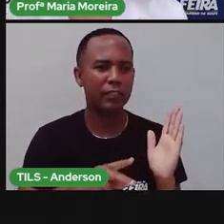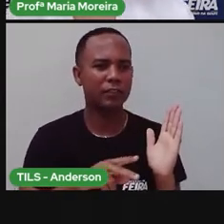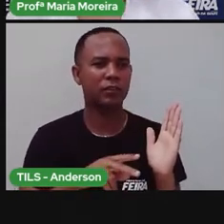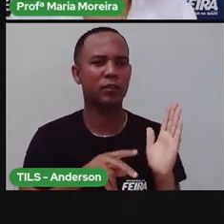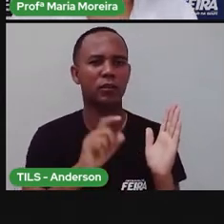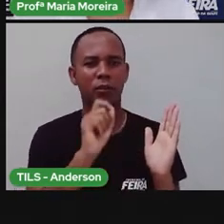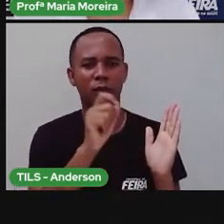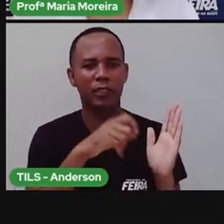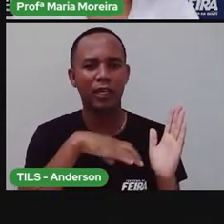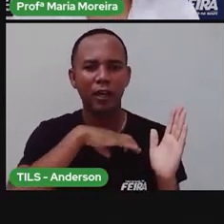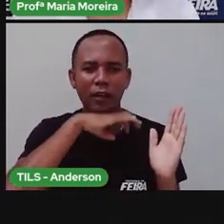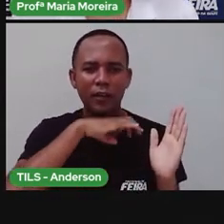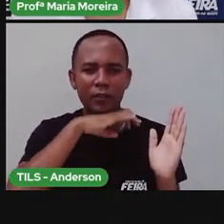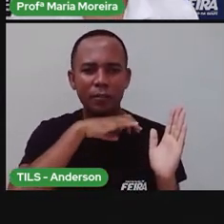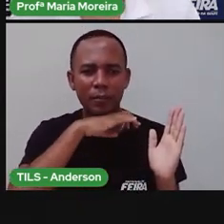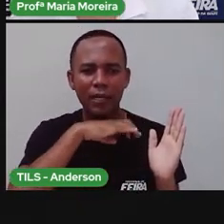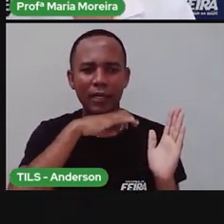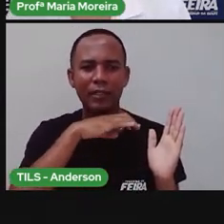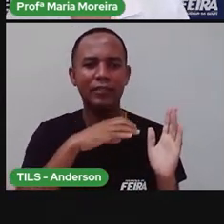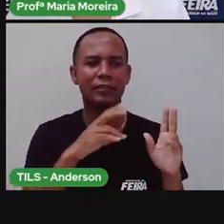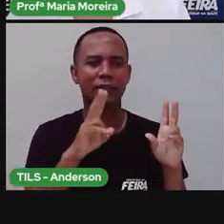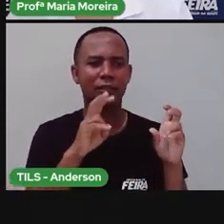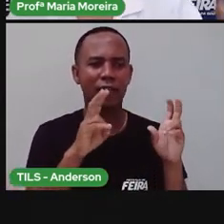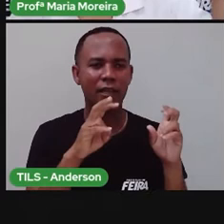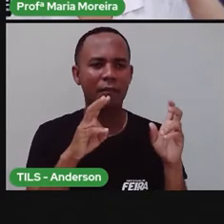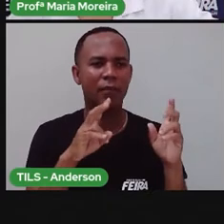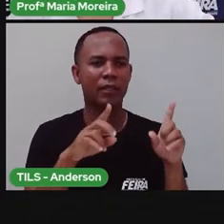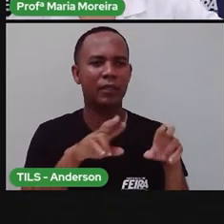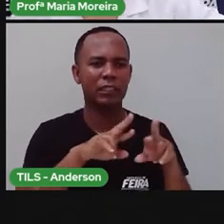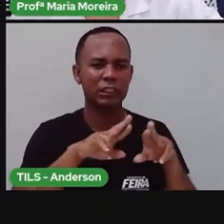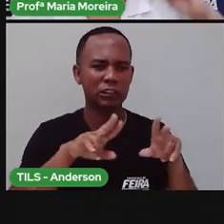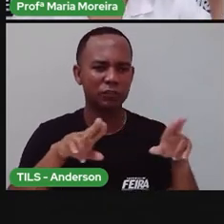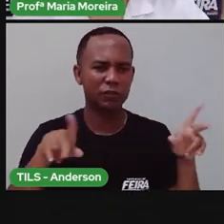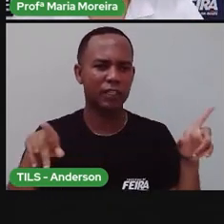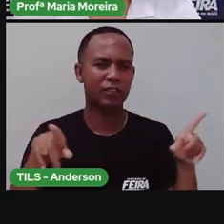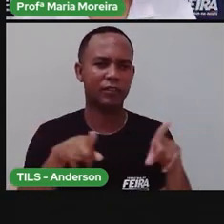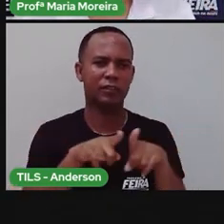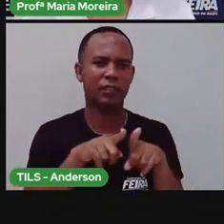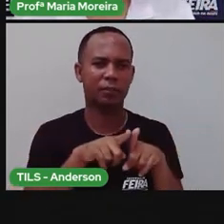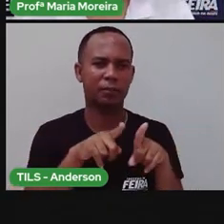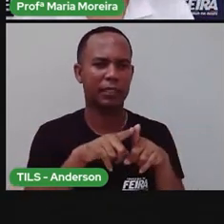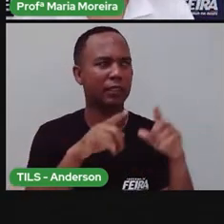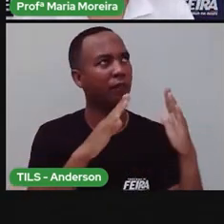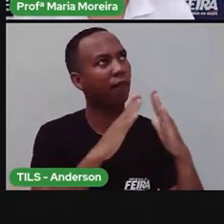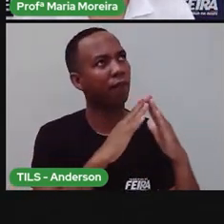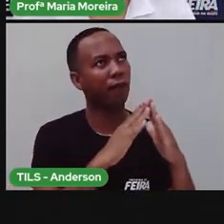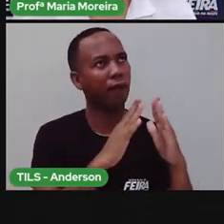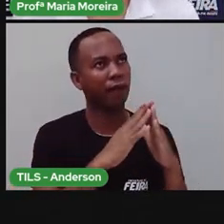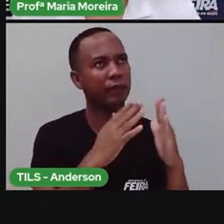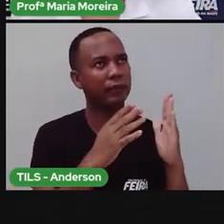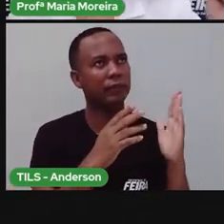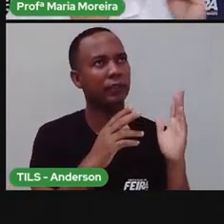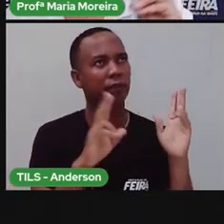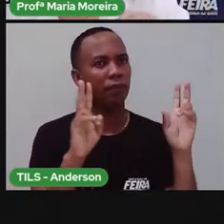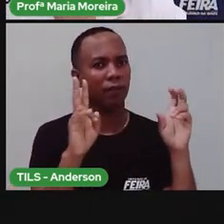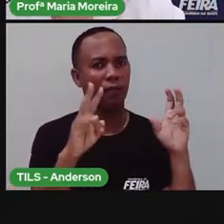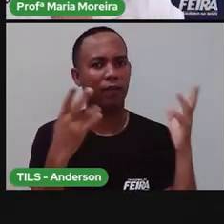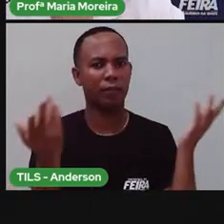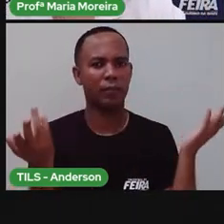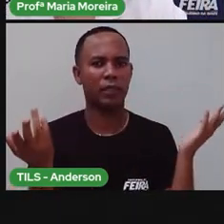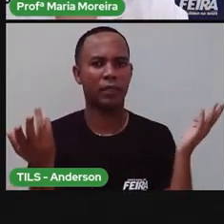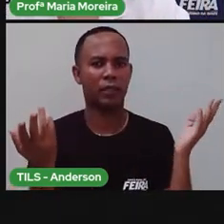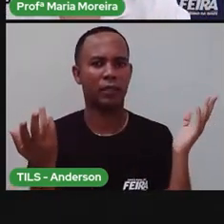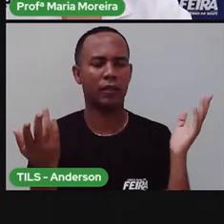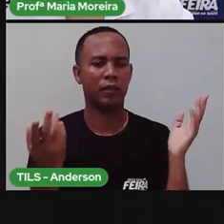animais. Mas também trata sobre várias coisas. Como, por exemplo, esse da casa. Como esse da...